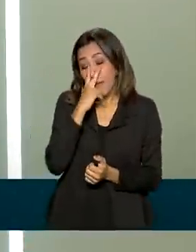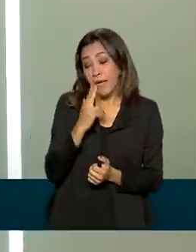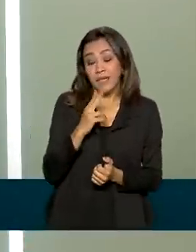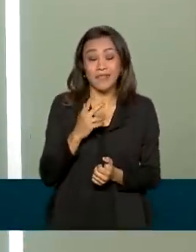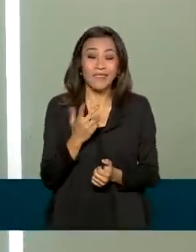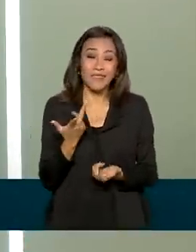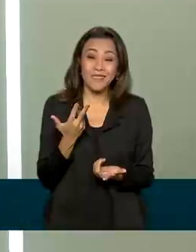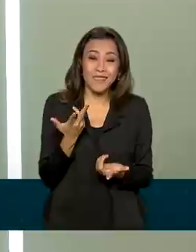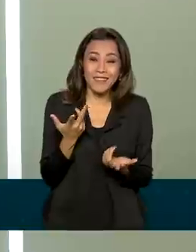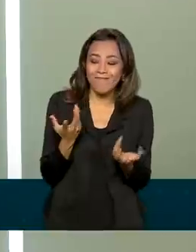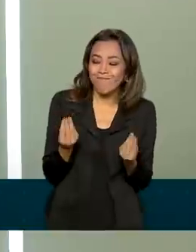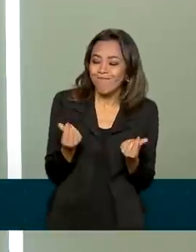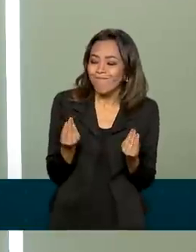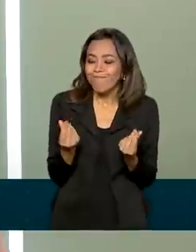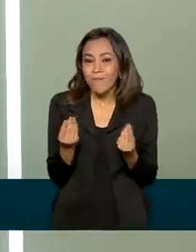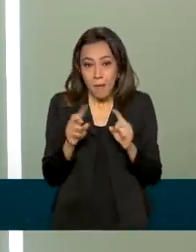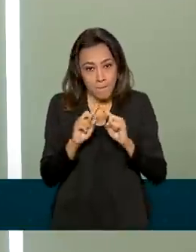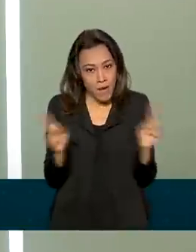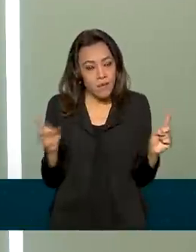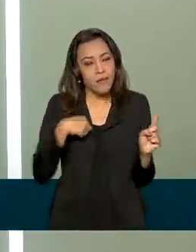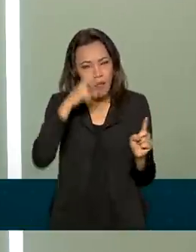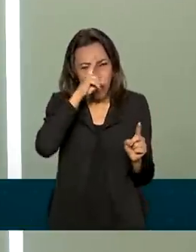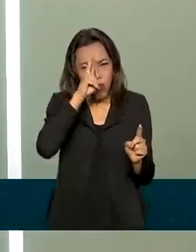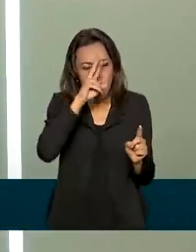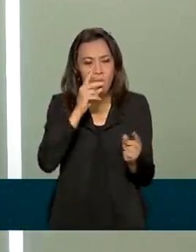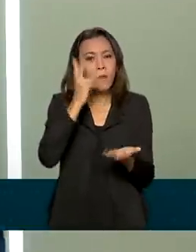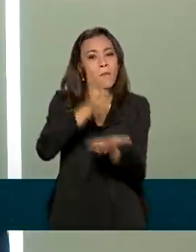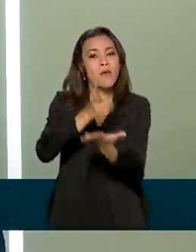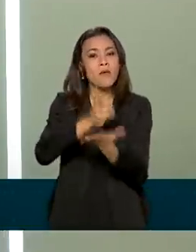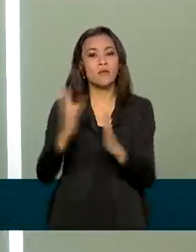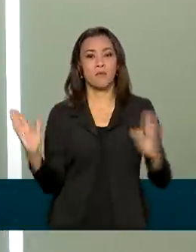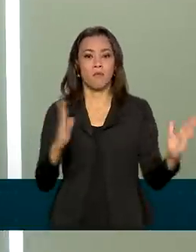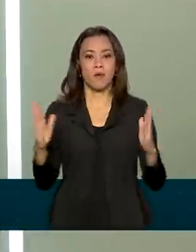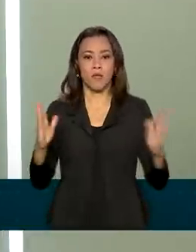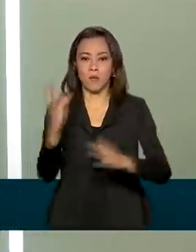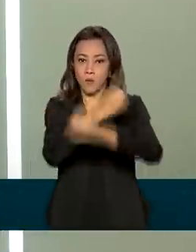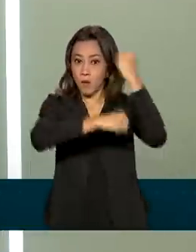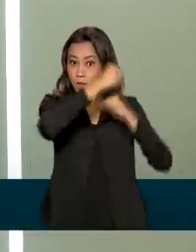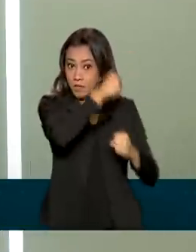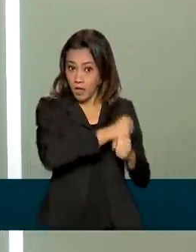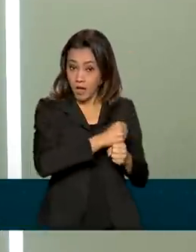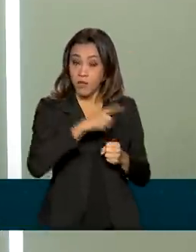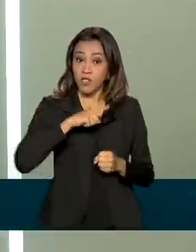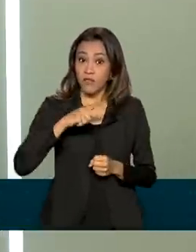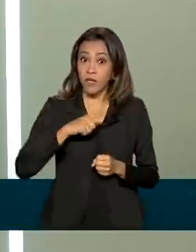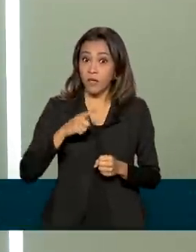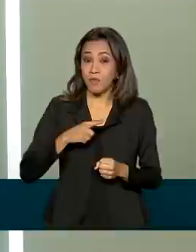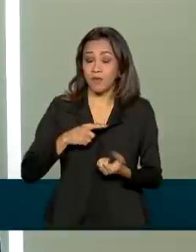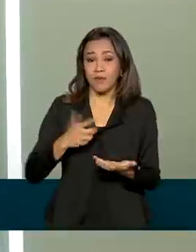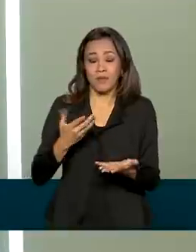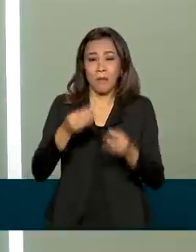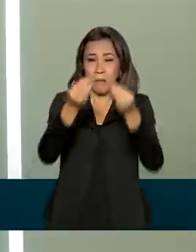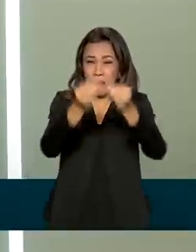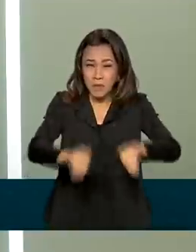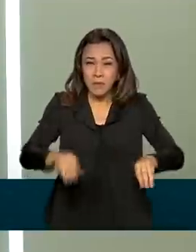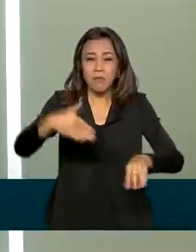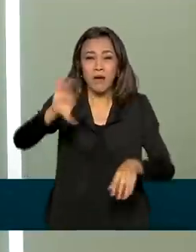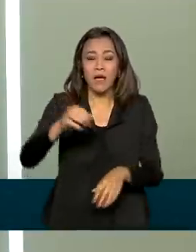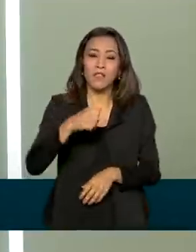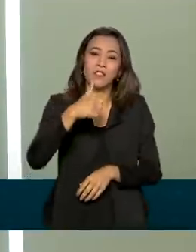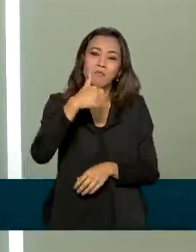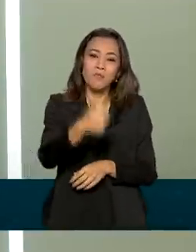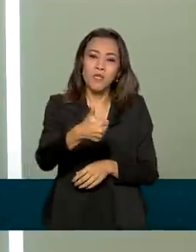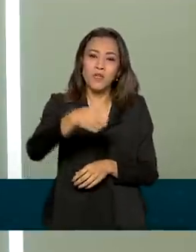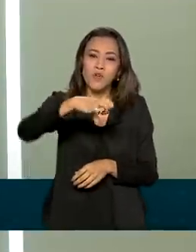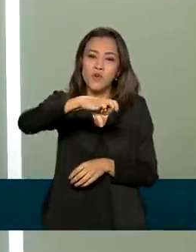não tão impactante, mas se a gente se lembra que no mesmo período do ano passado nós tivemos a perda de mais de 900 mil vagas em função da